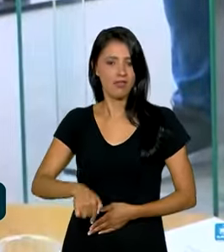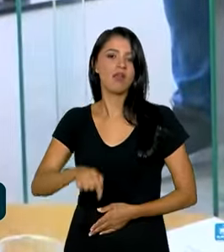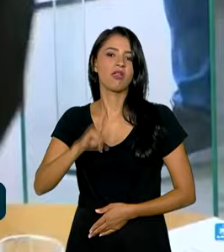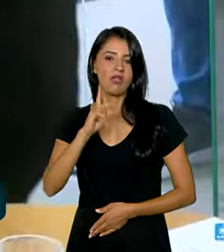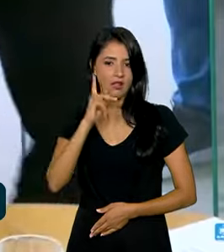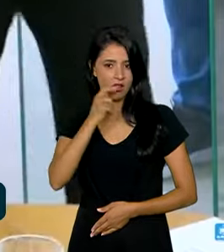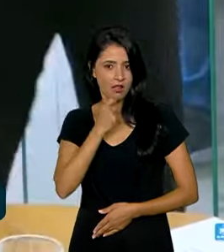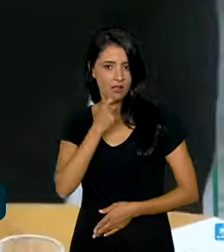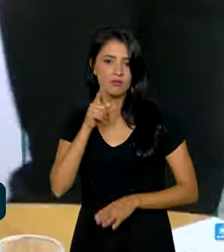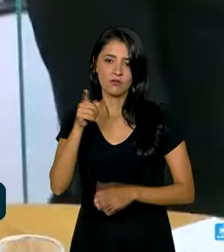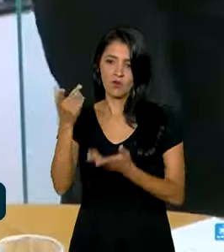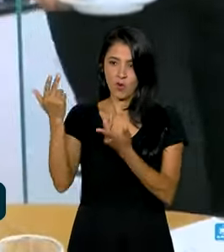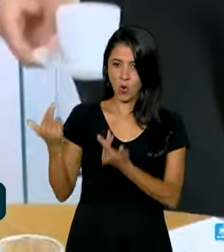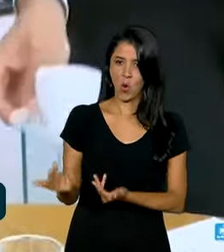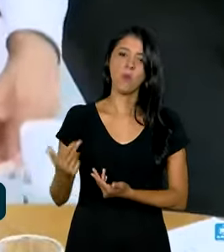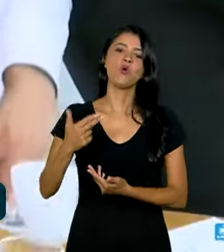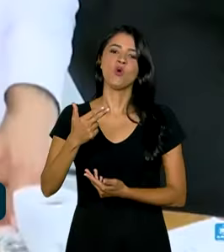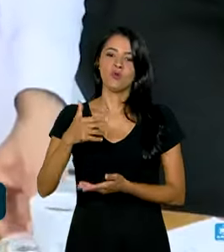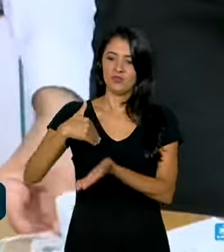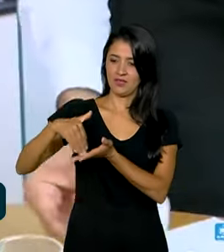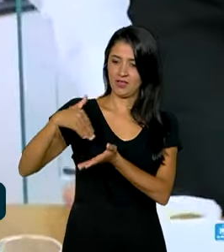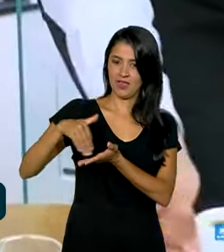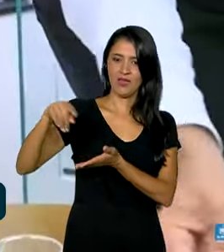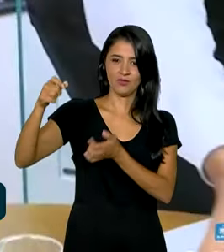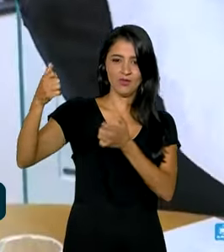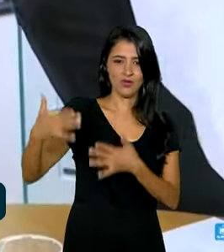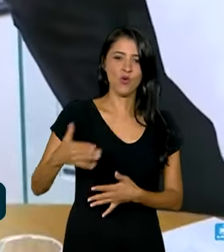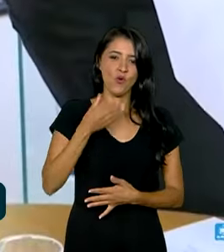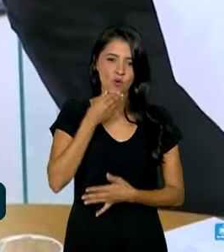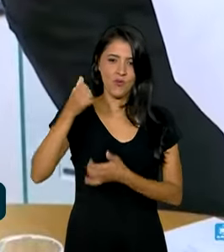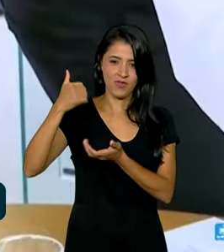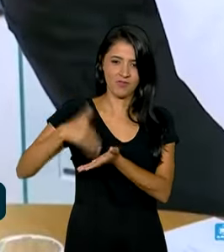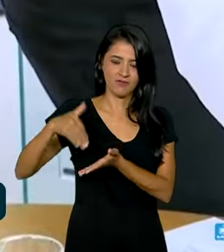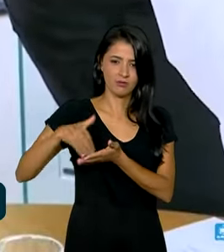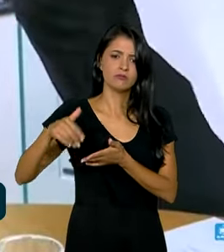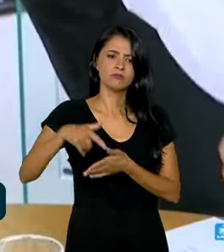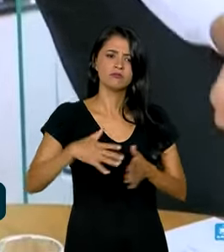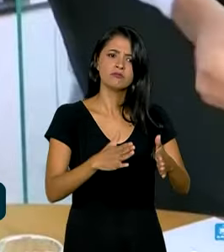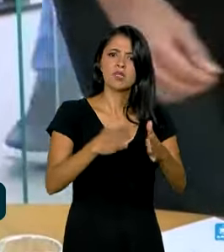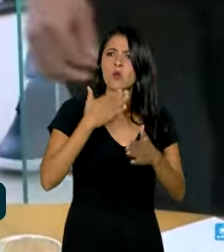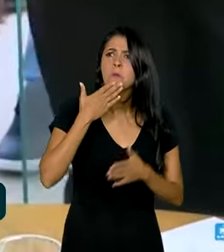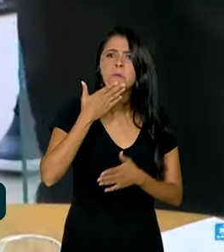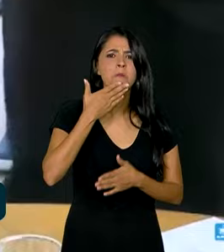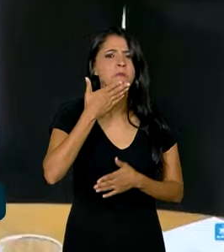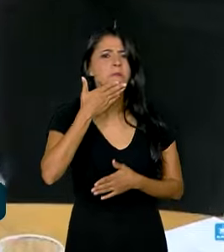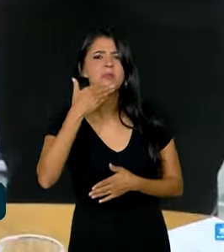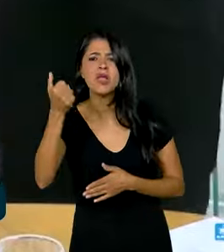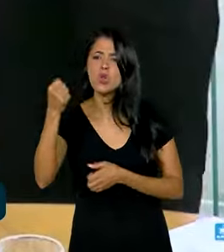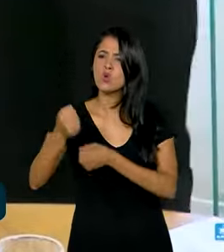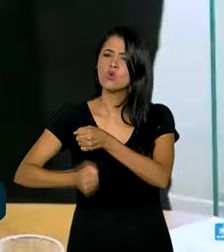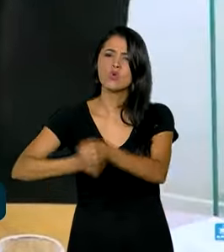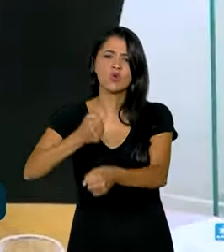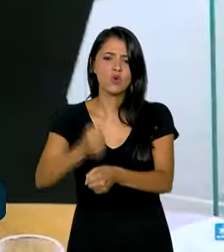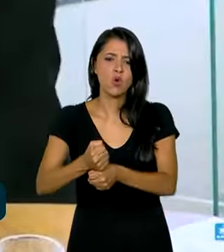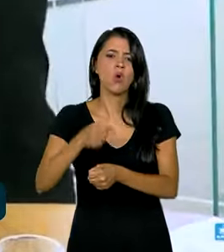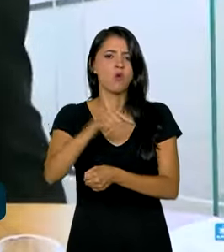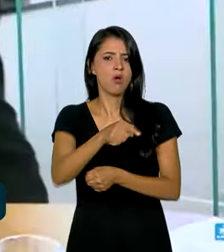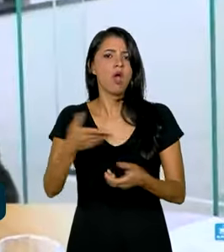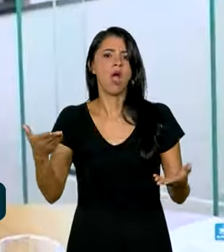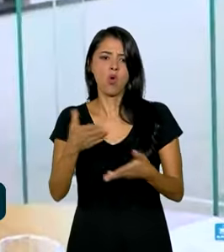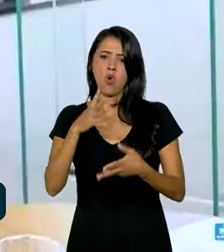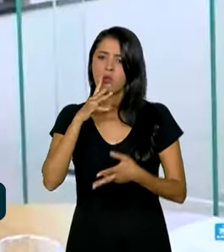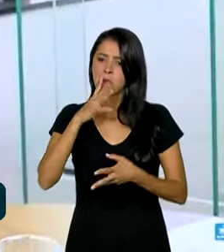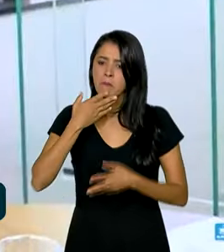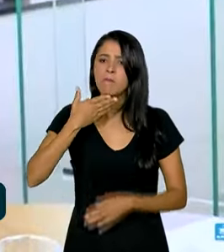como disse o secretário Mossack, sempre teve as melhores rodovias do Brasil ao longo dos últimos anos. Nós estamos fortalecendo